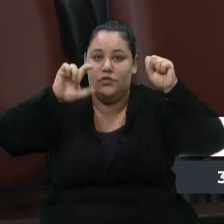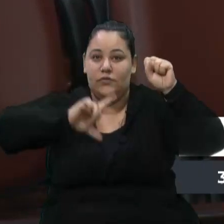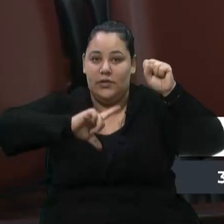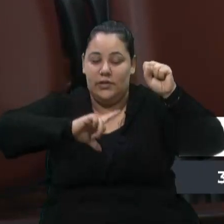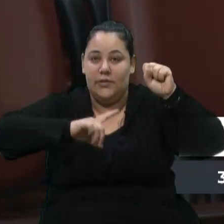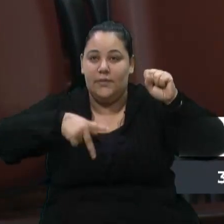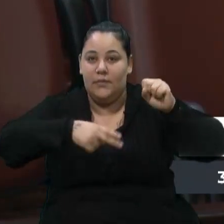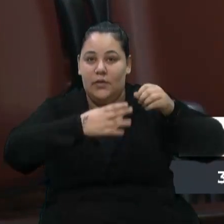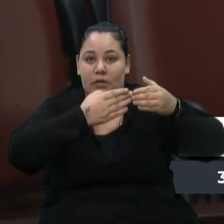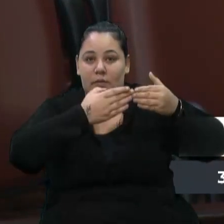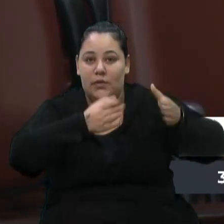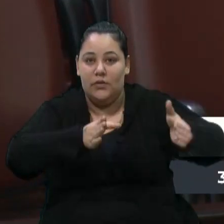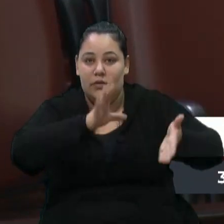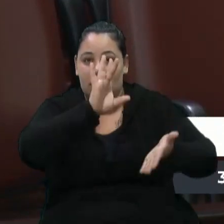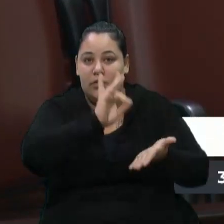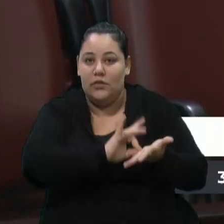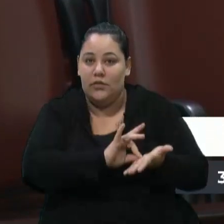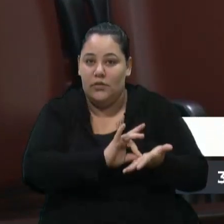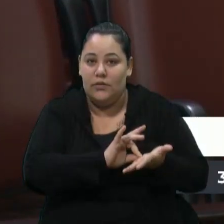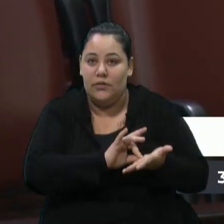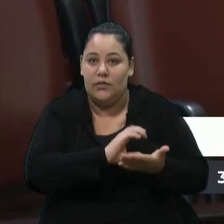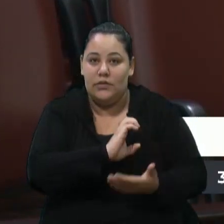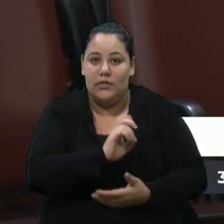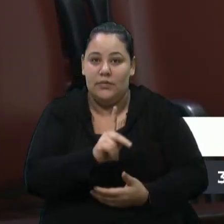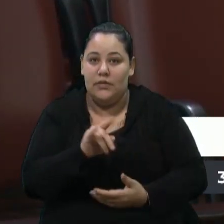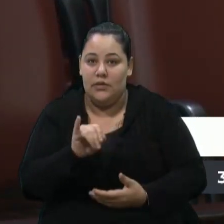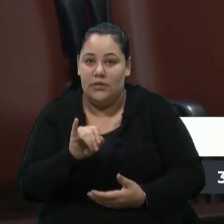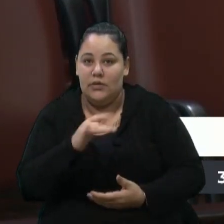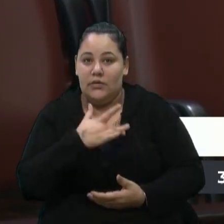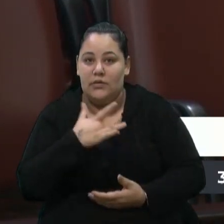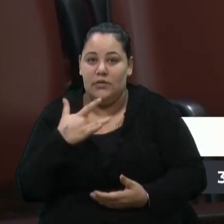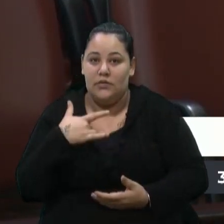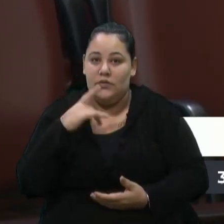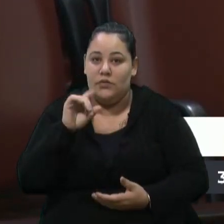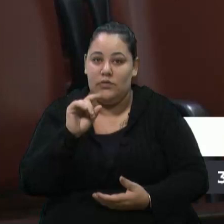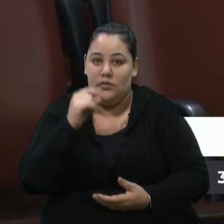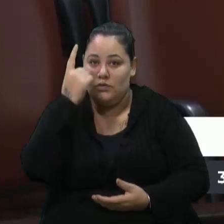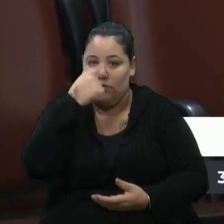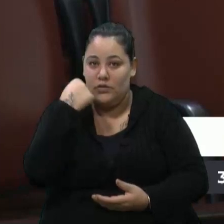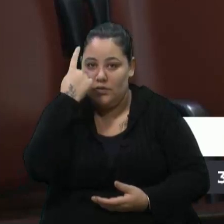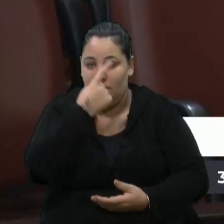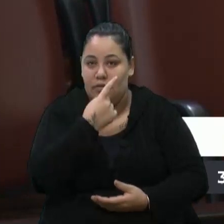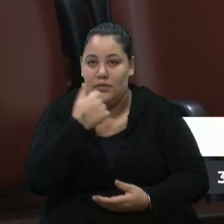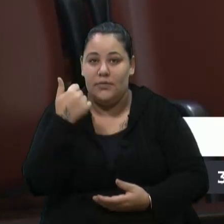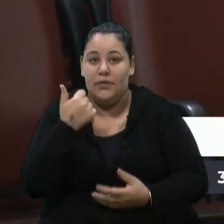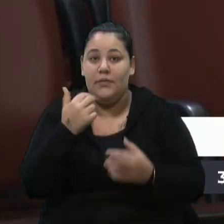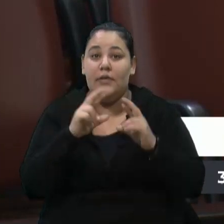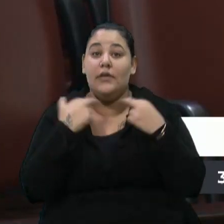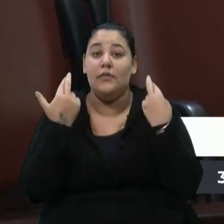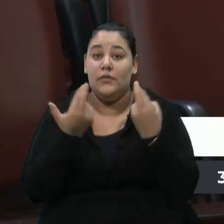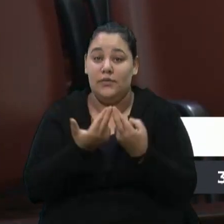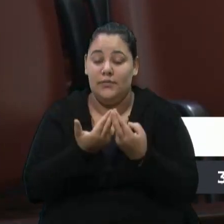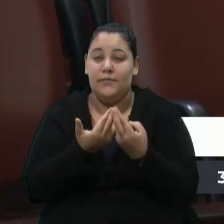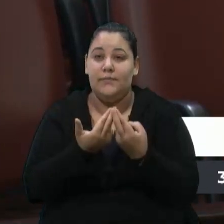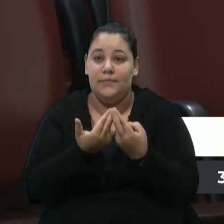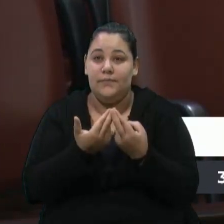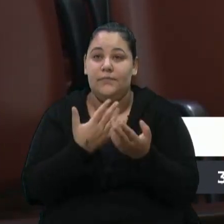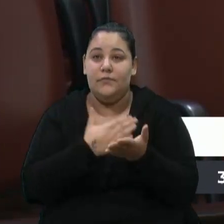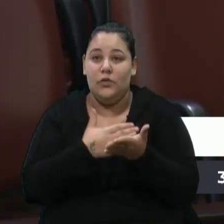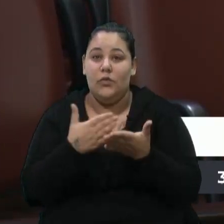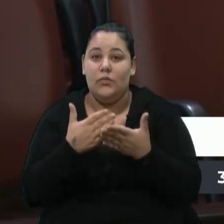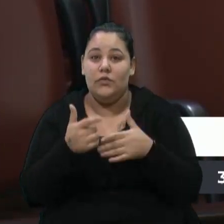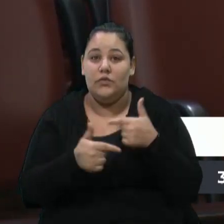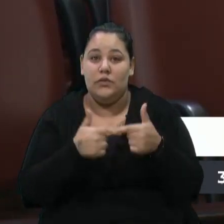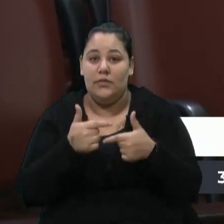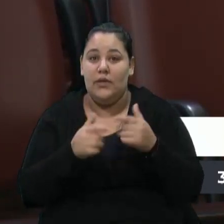abertura oficial da CPI da Saúde, então, às 10 horas, será a nossa primeira reunião, que será dado o início dos